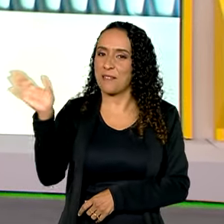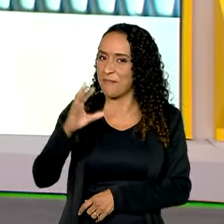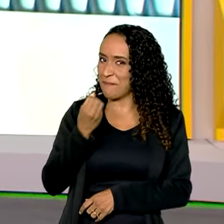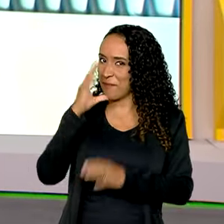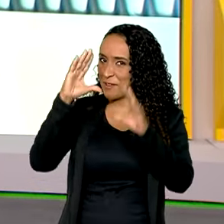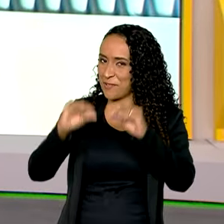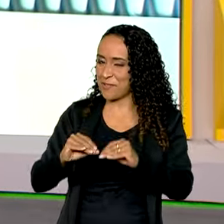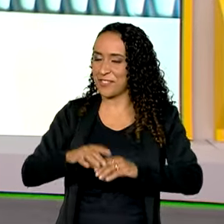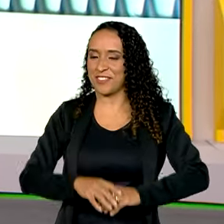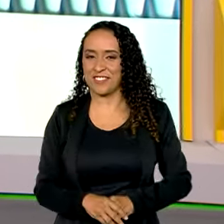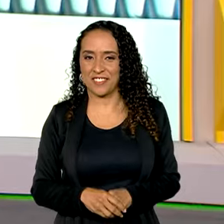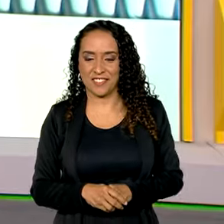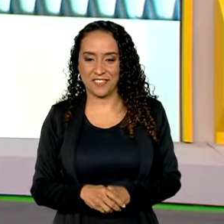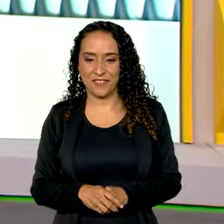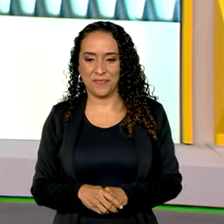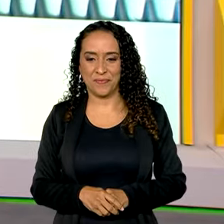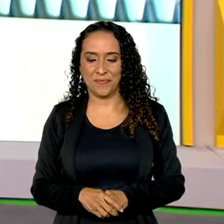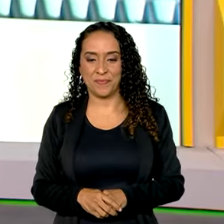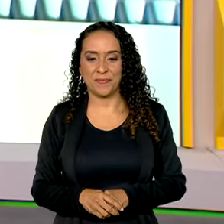Vanessa, boa noite.